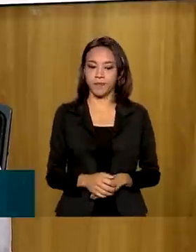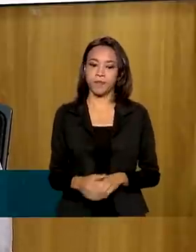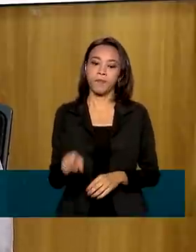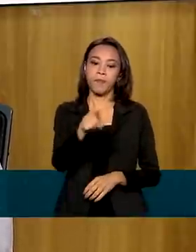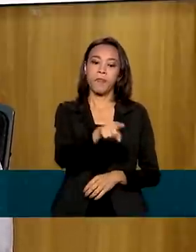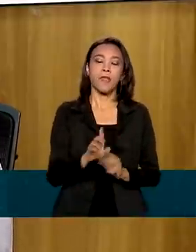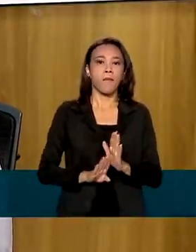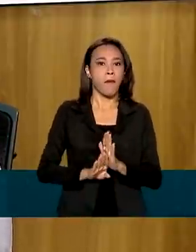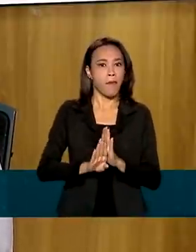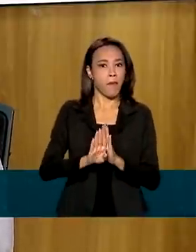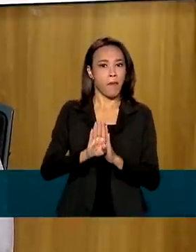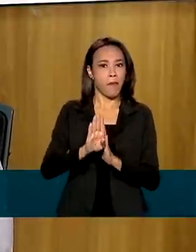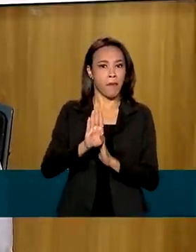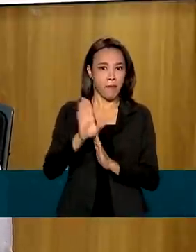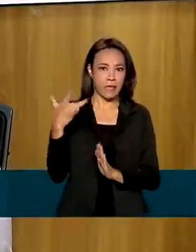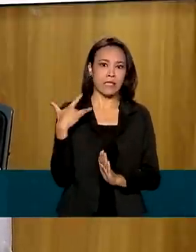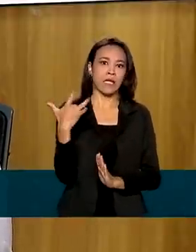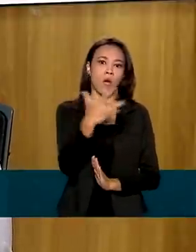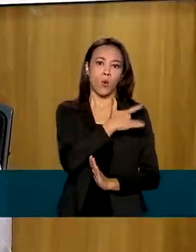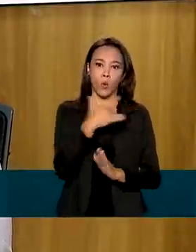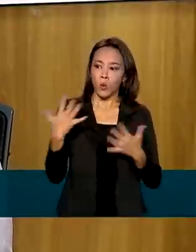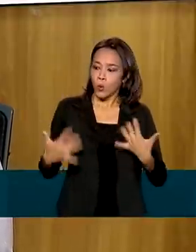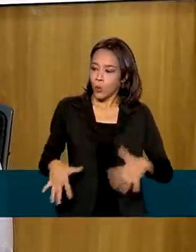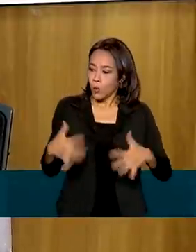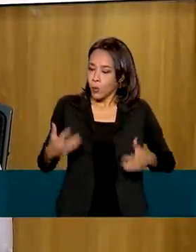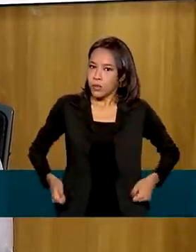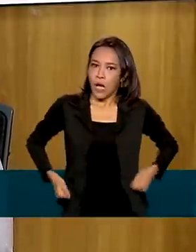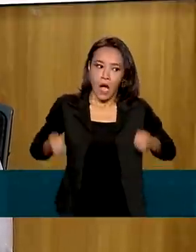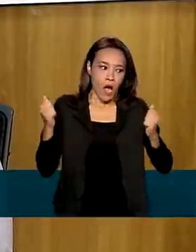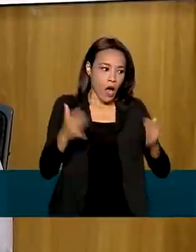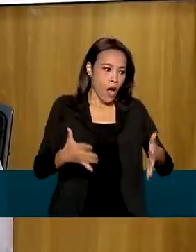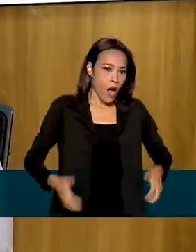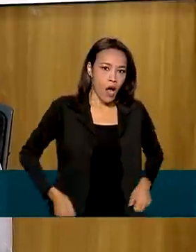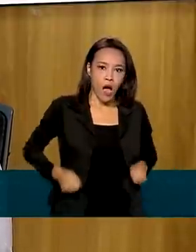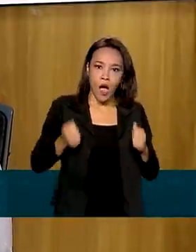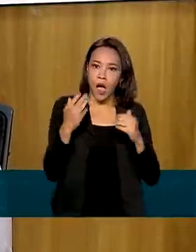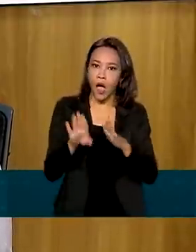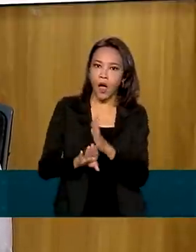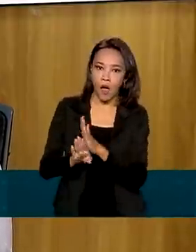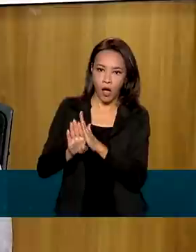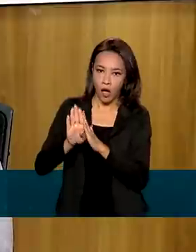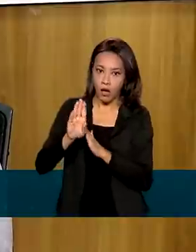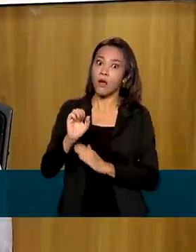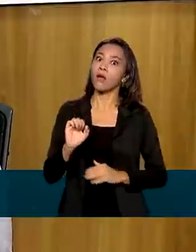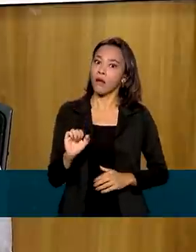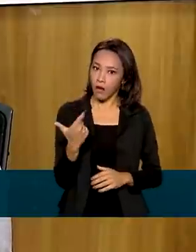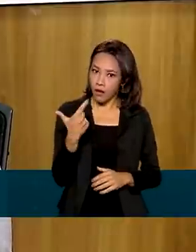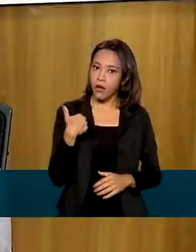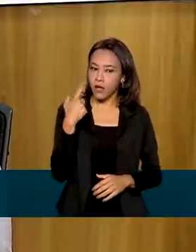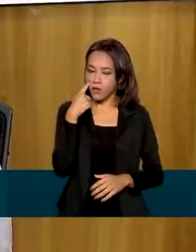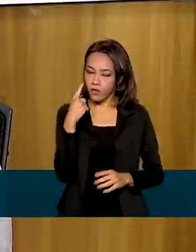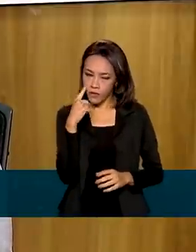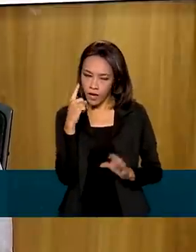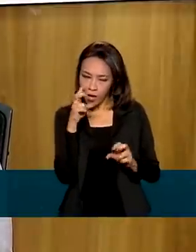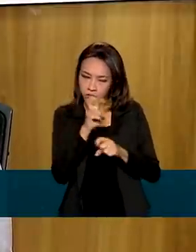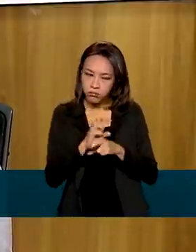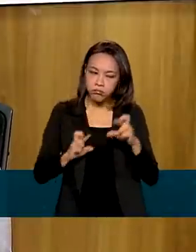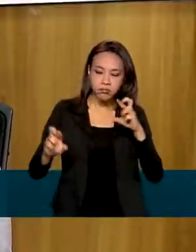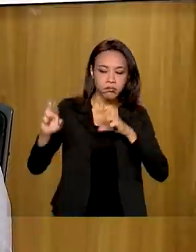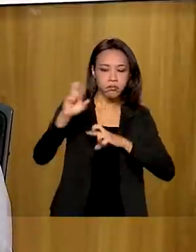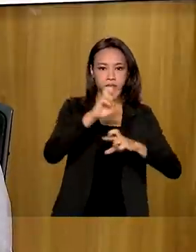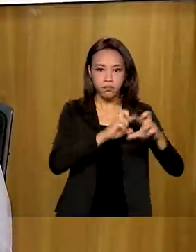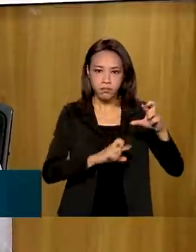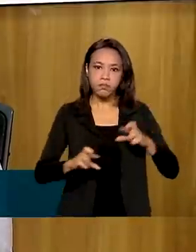subiram de forma exponencial e, é claro, a CGU tem que ficar atento, porque sempre a materialidade dos gastos é um